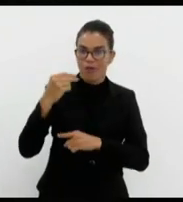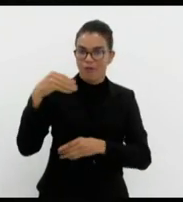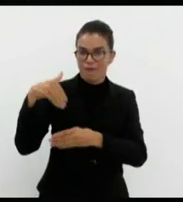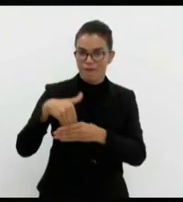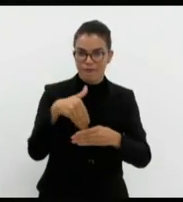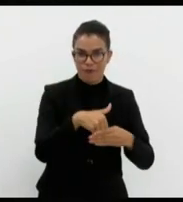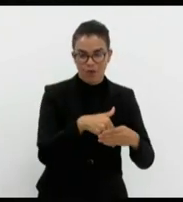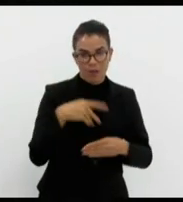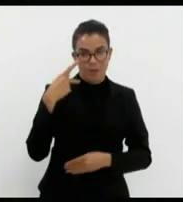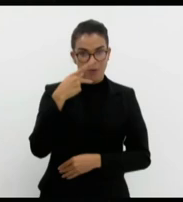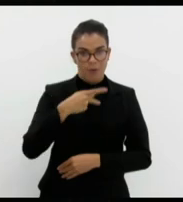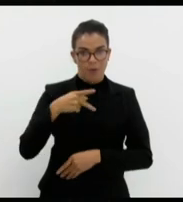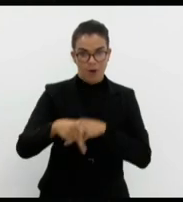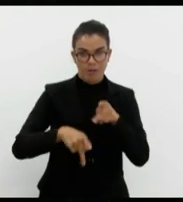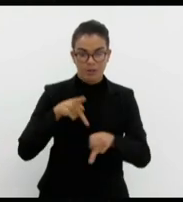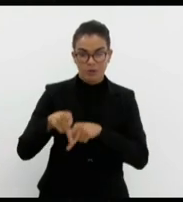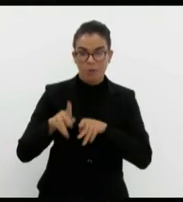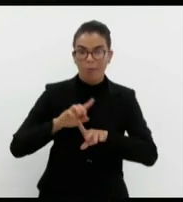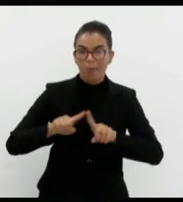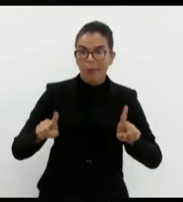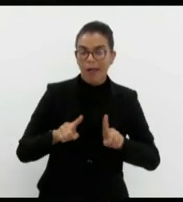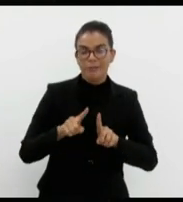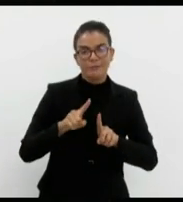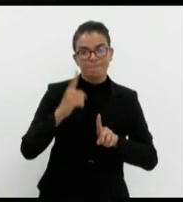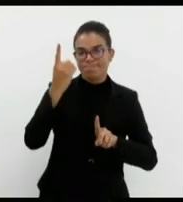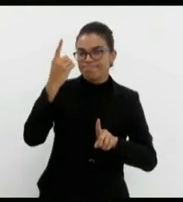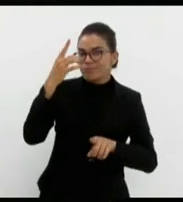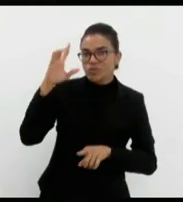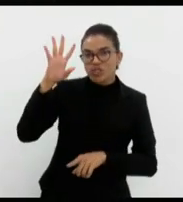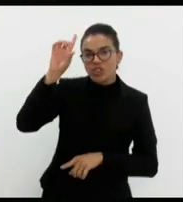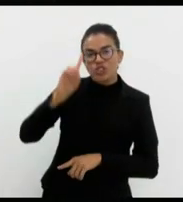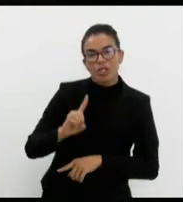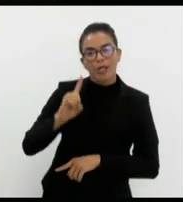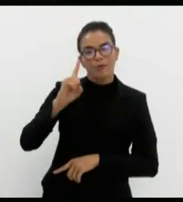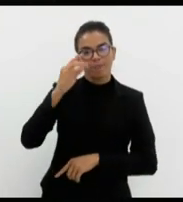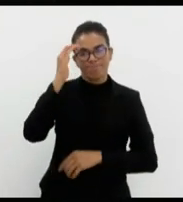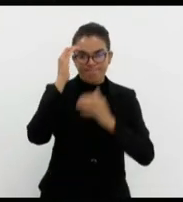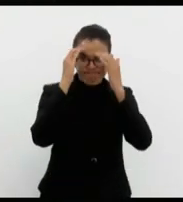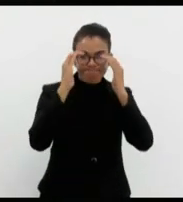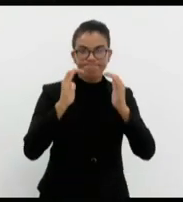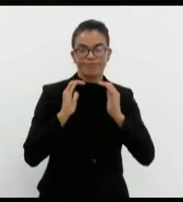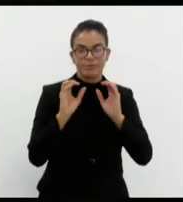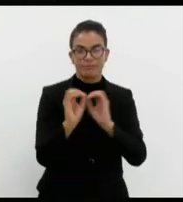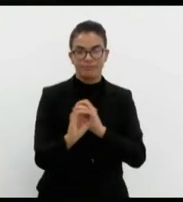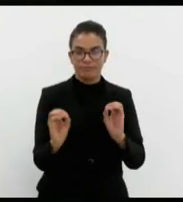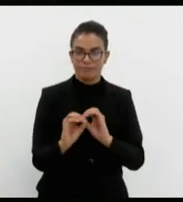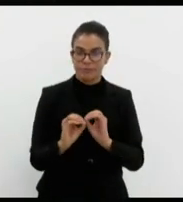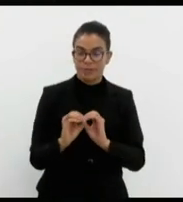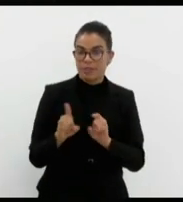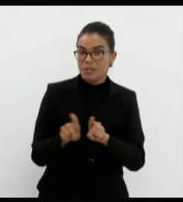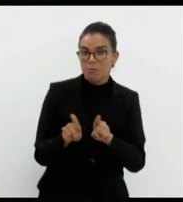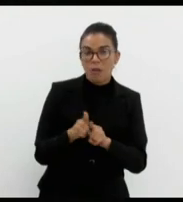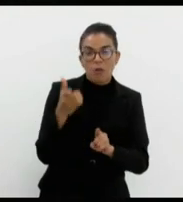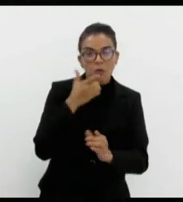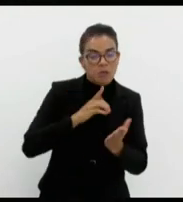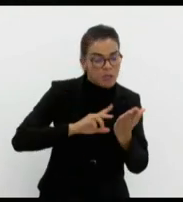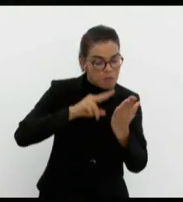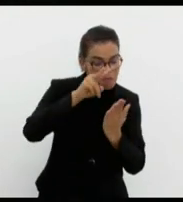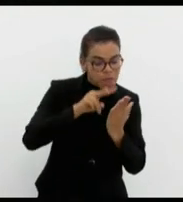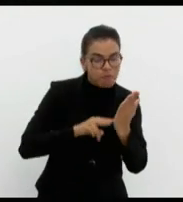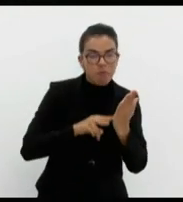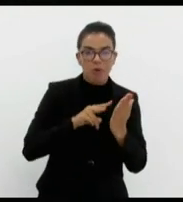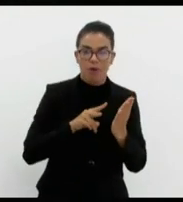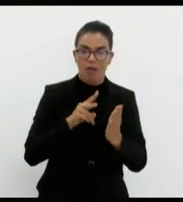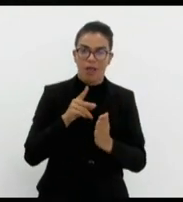popular, sem sequer ser ouvida. Ainda não tive acesso a toda investigação, nem denunciada eu fui.